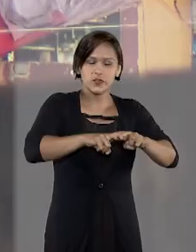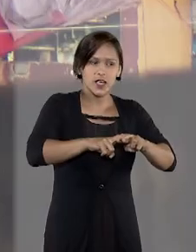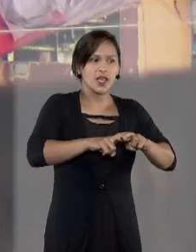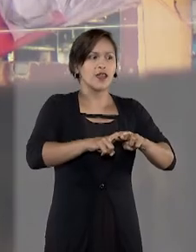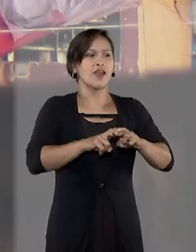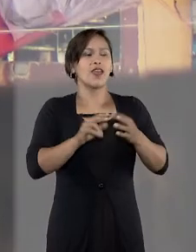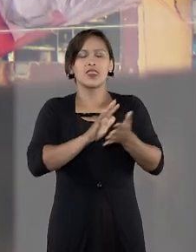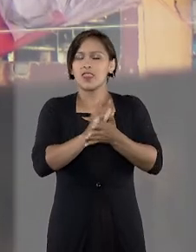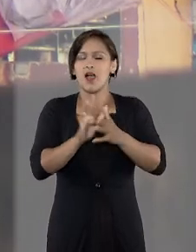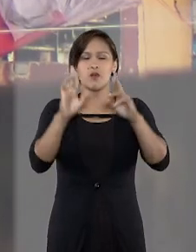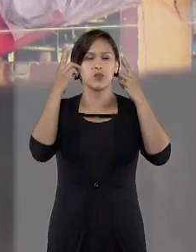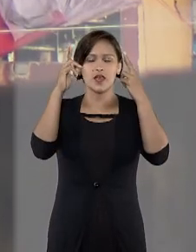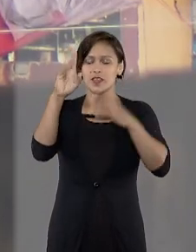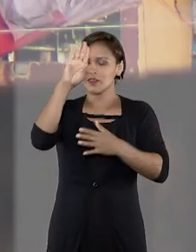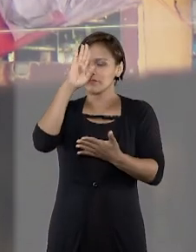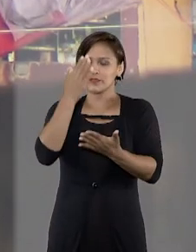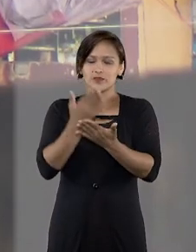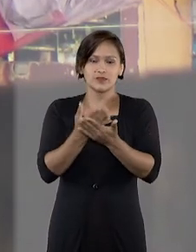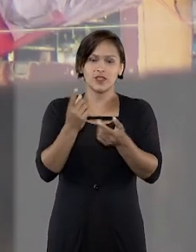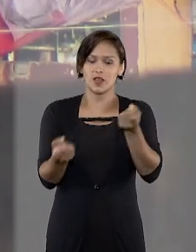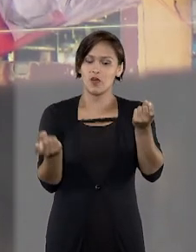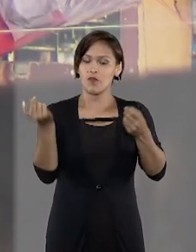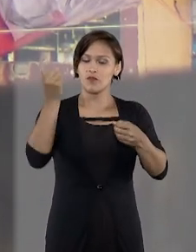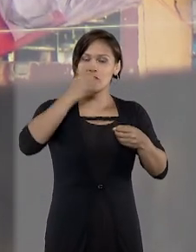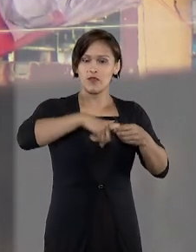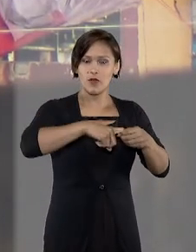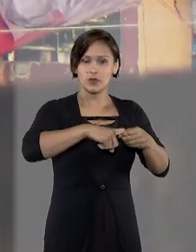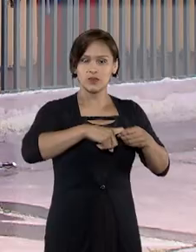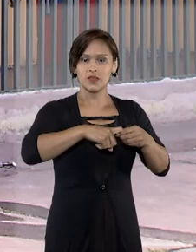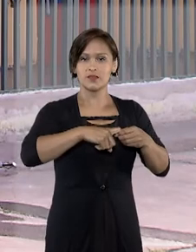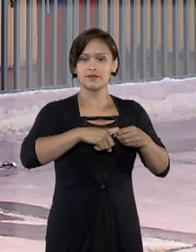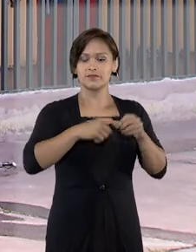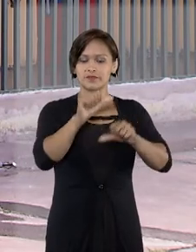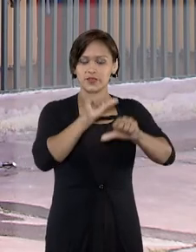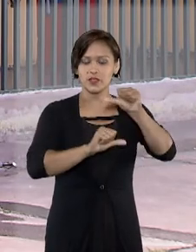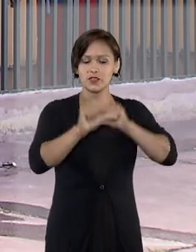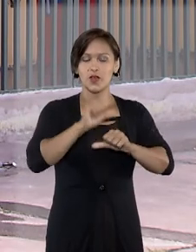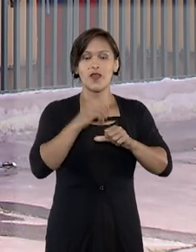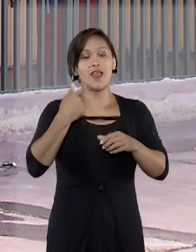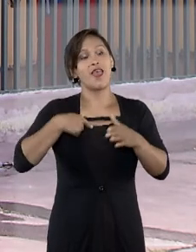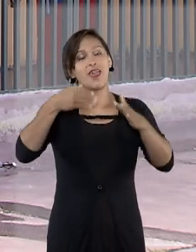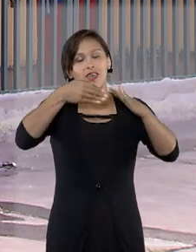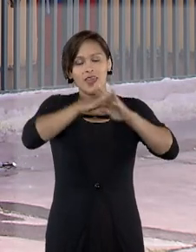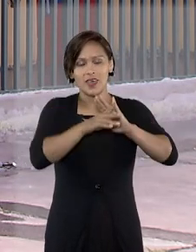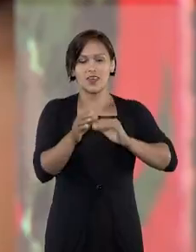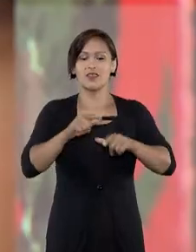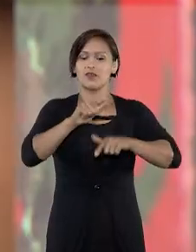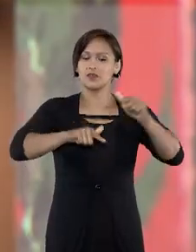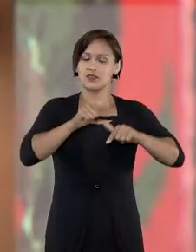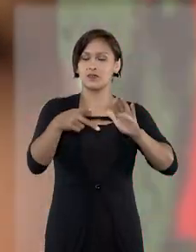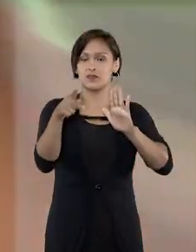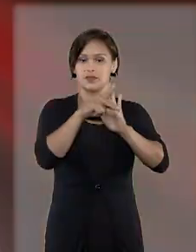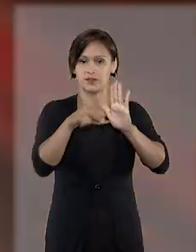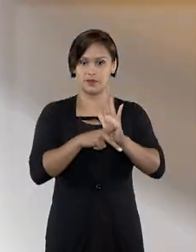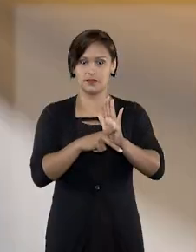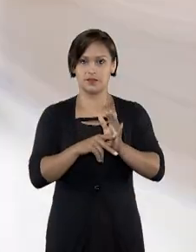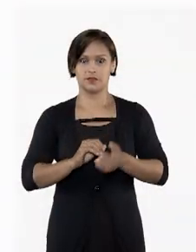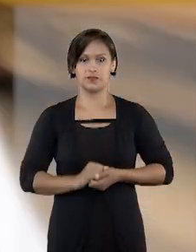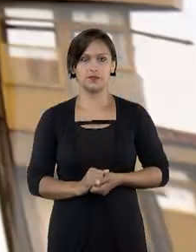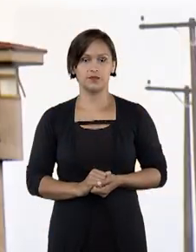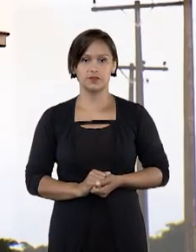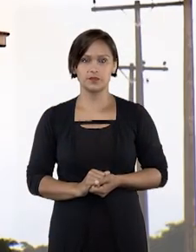completamente sem esperança de que haja uma reversão dessa condenação e aí que entra o trabalho do nosso projeto.